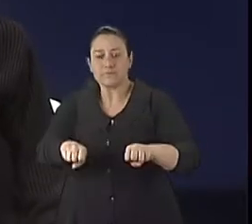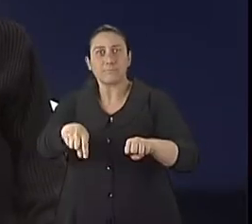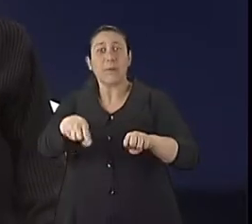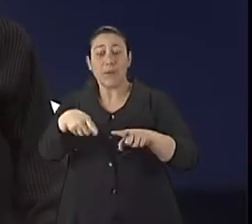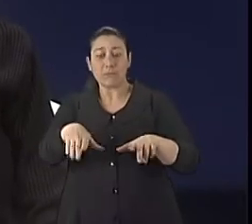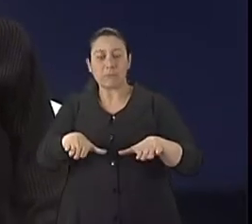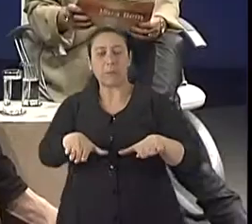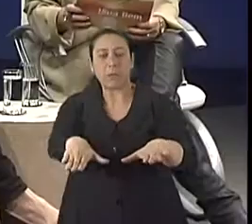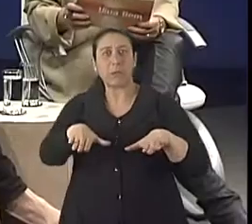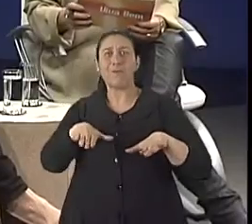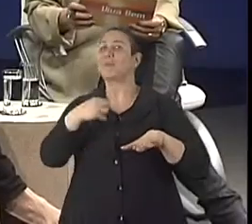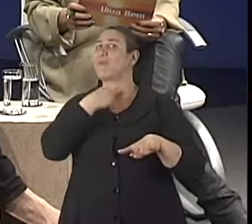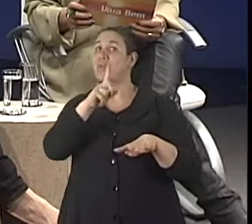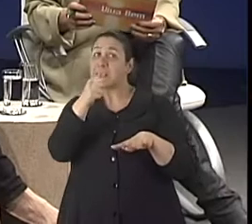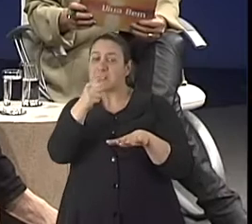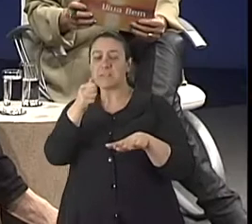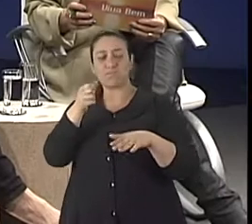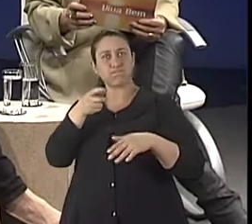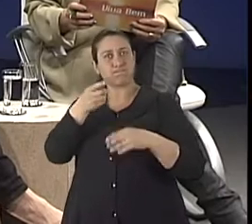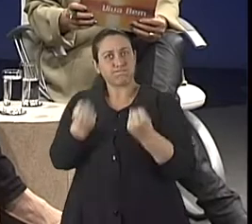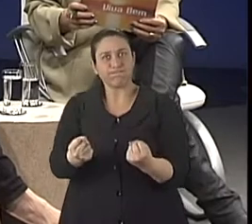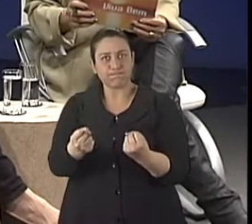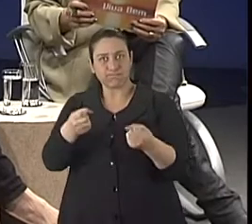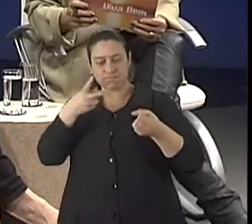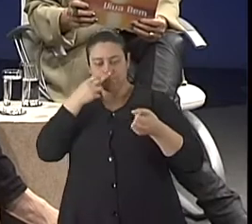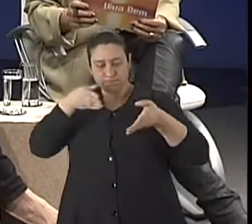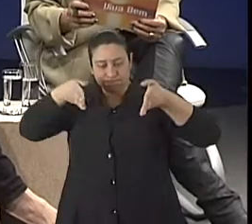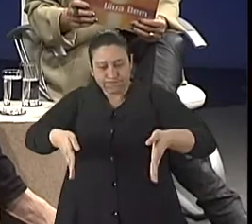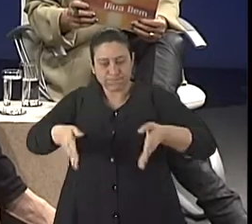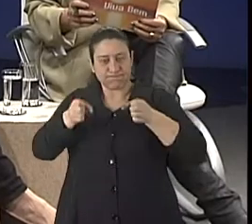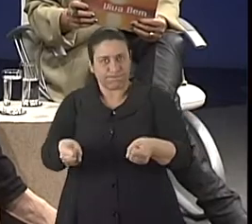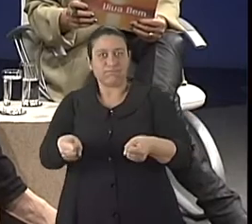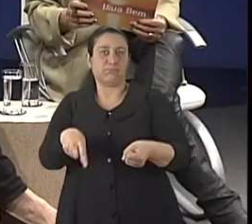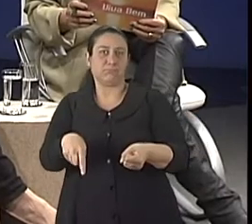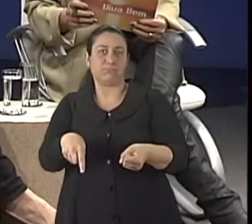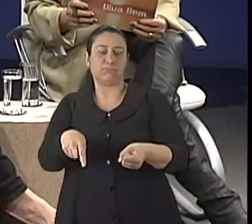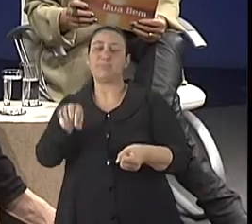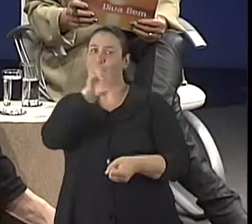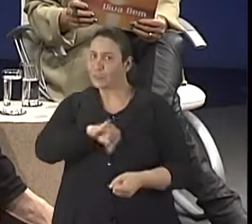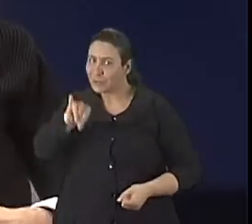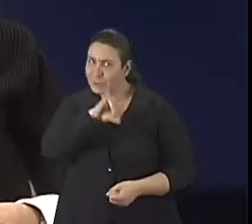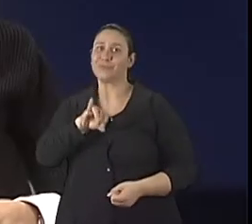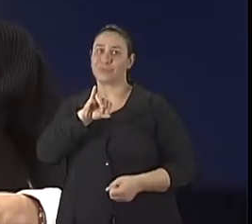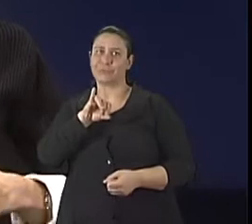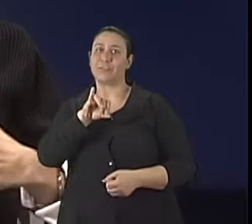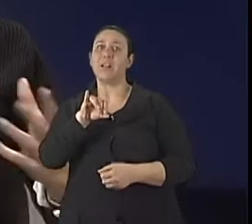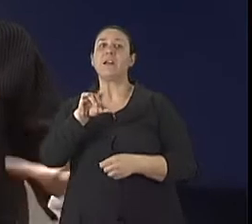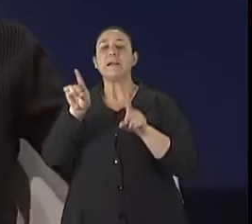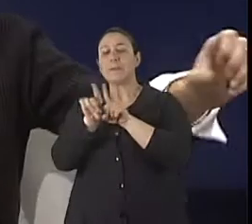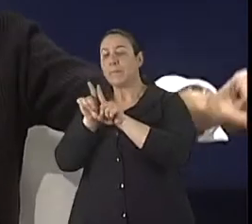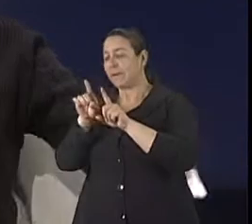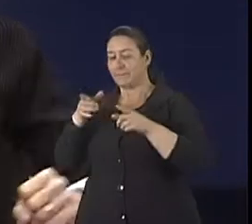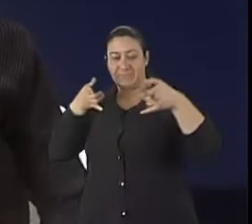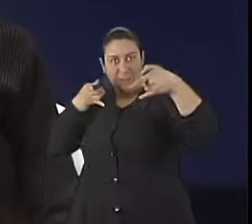ela pode tombar. Ela tem que ser fixa. Ela tem que ser fixa. Ah, perfeito. Exatamente. Mesas pesadas de cabeceira. Isso eu acho muito importante. E nesse trajeto também não tem